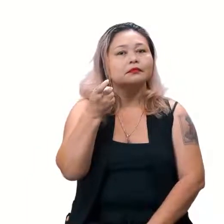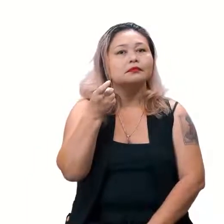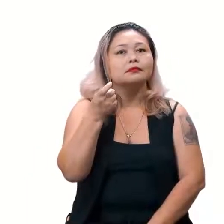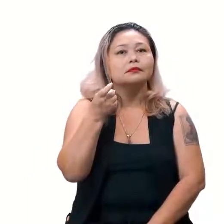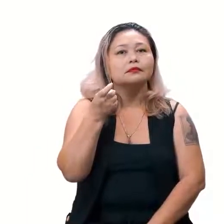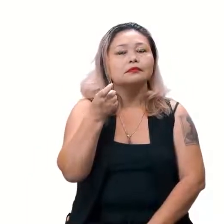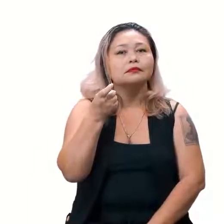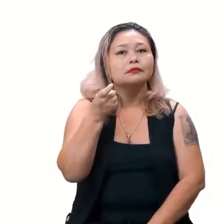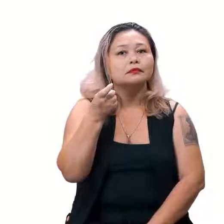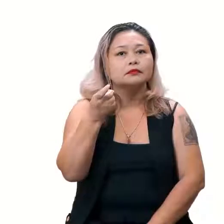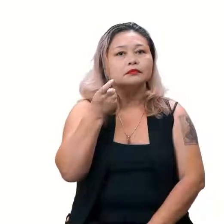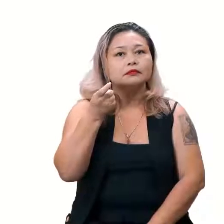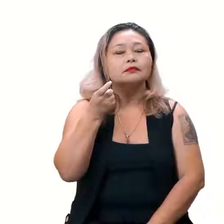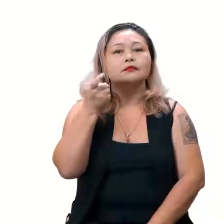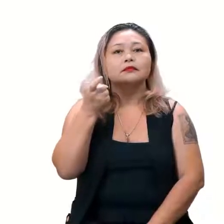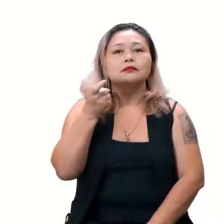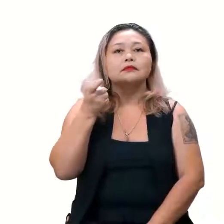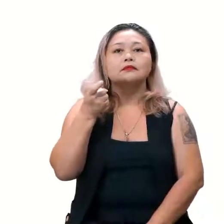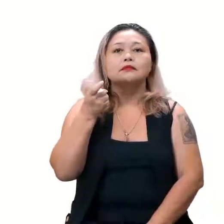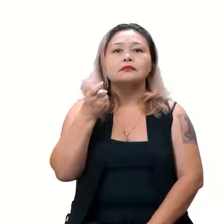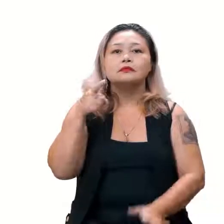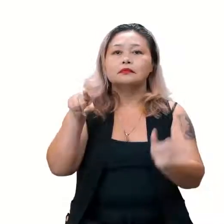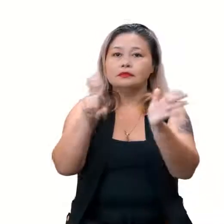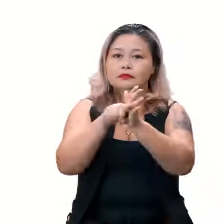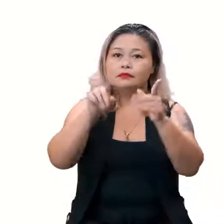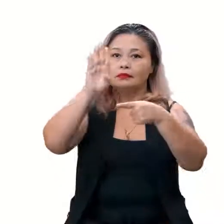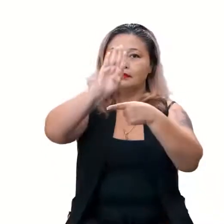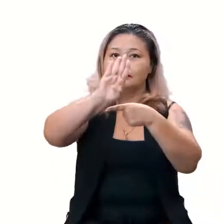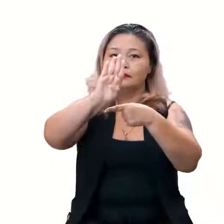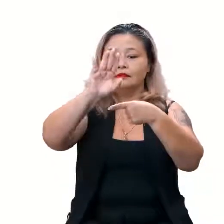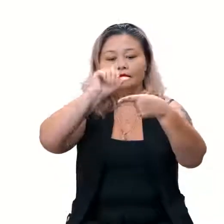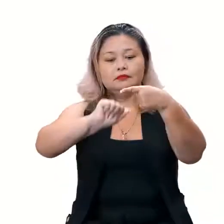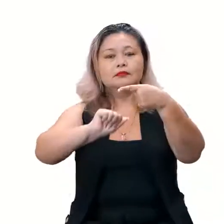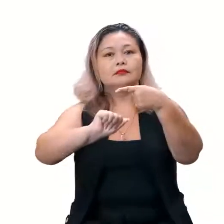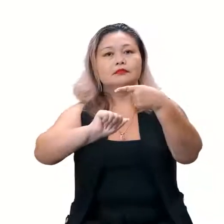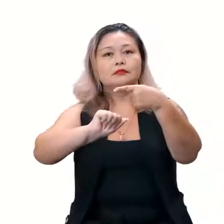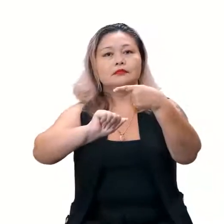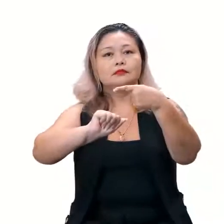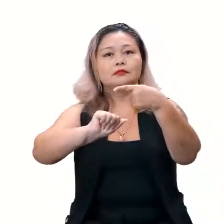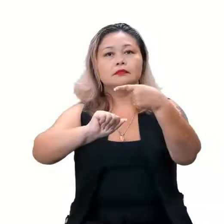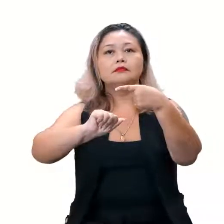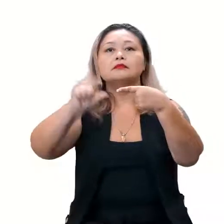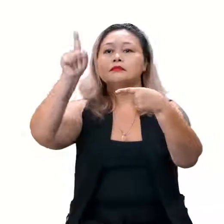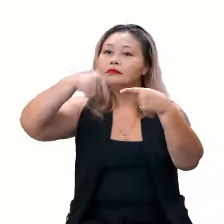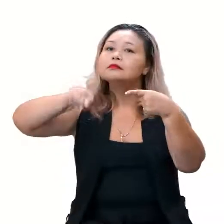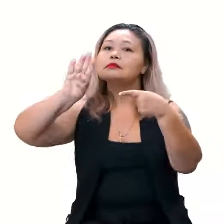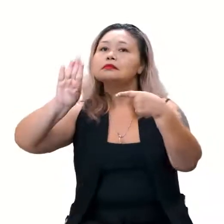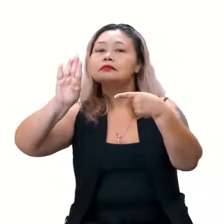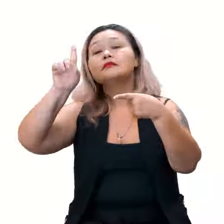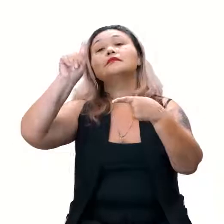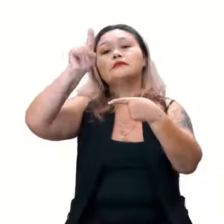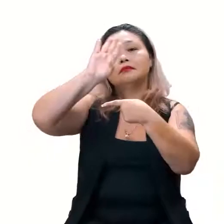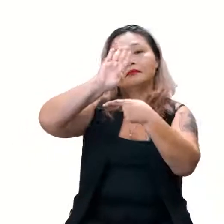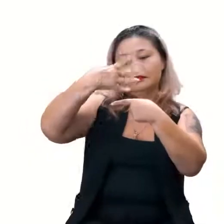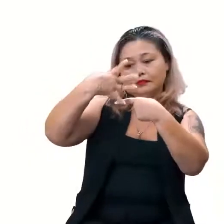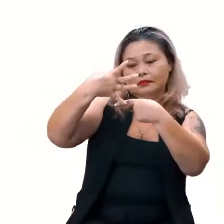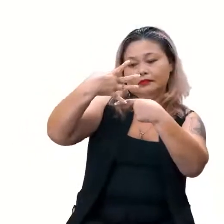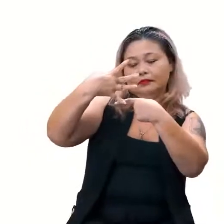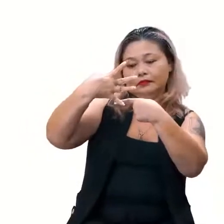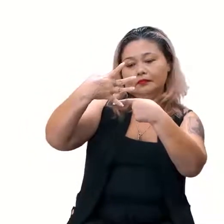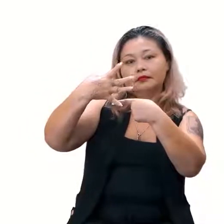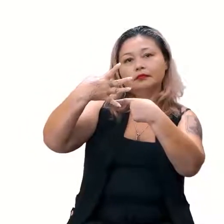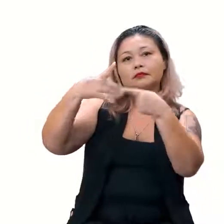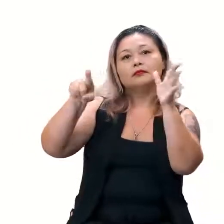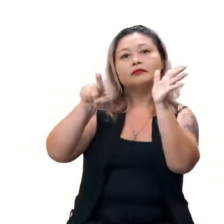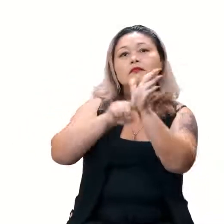Que Xzinho... O X vai ser quem? Vai ser o menos B sobre A. Quem é o B? O B é 4 positivo. Então, menos 4.